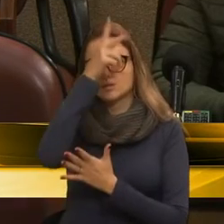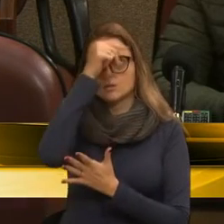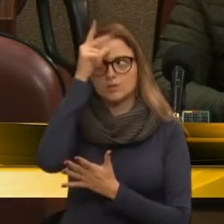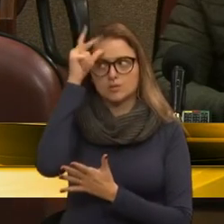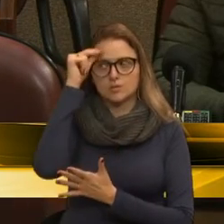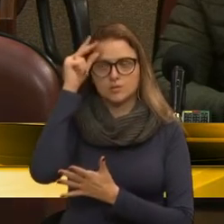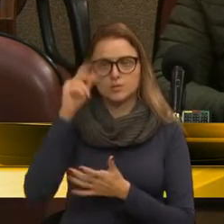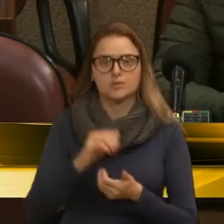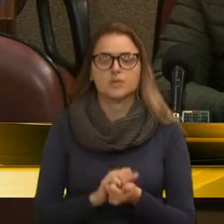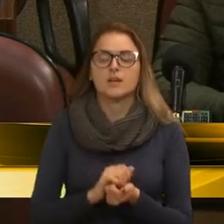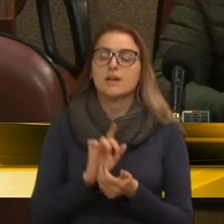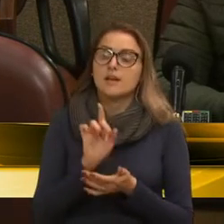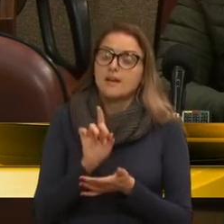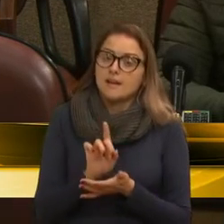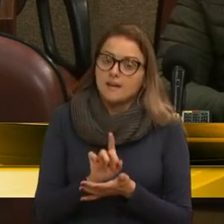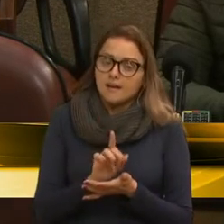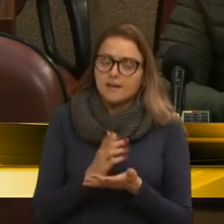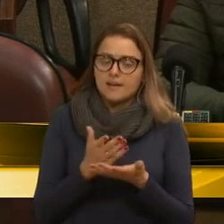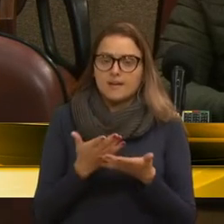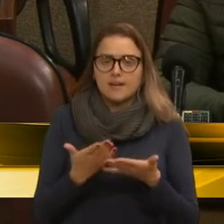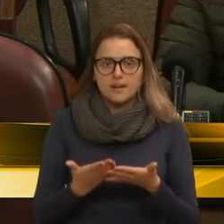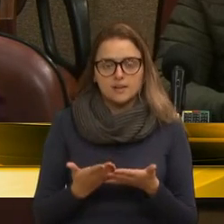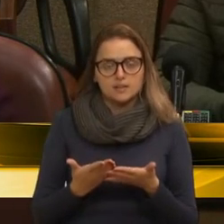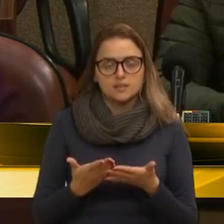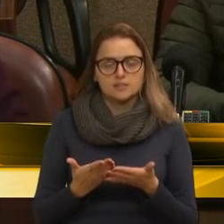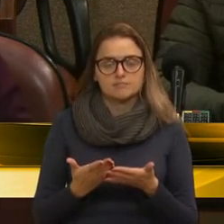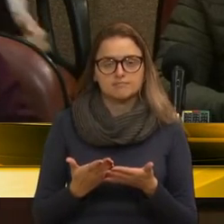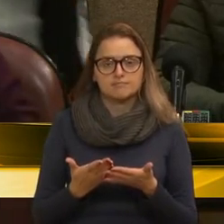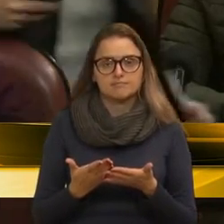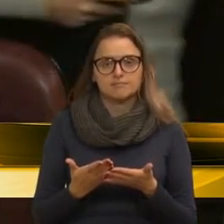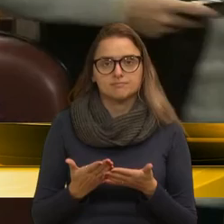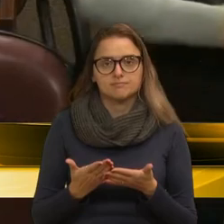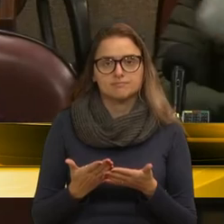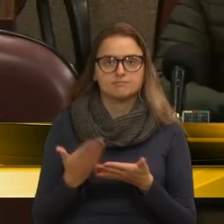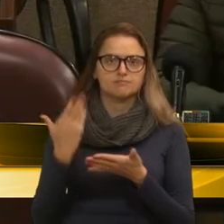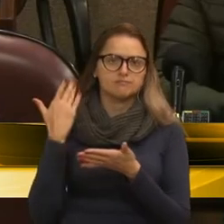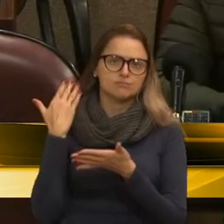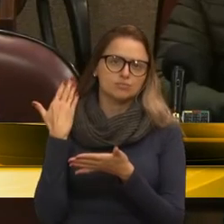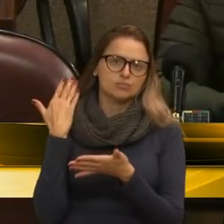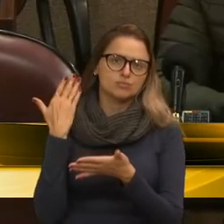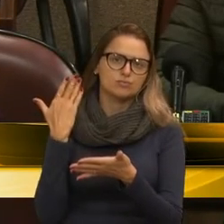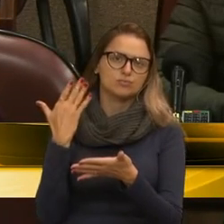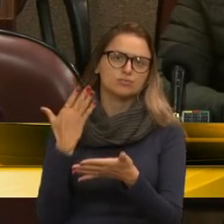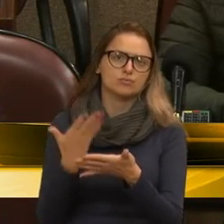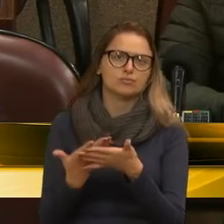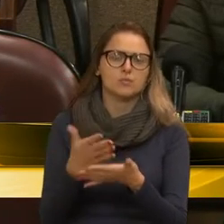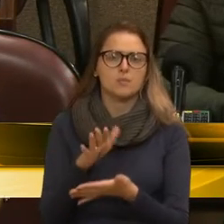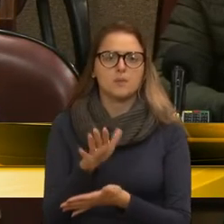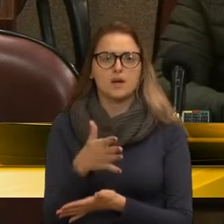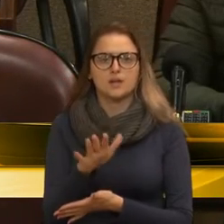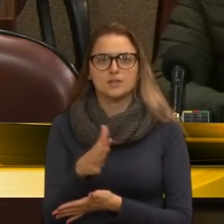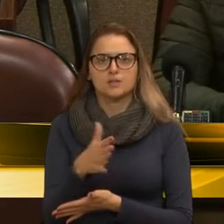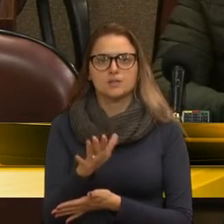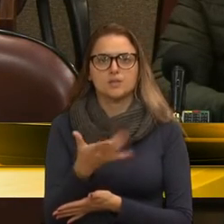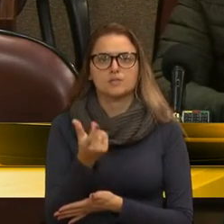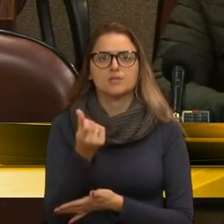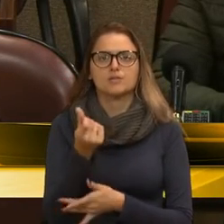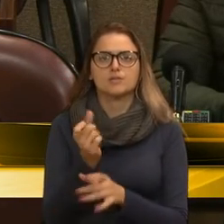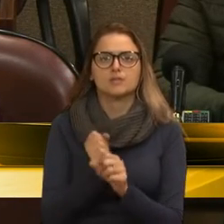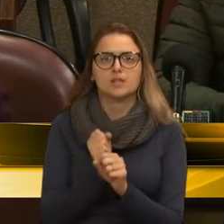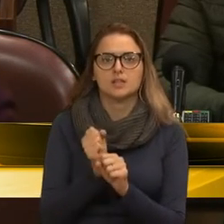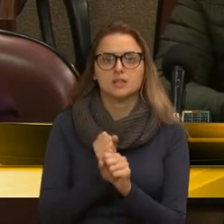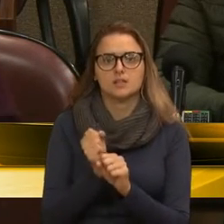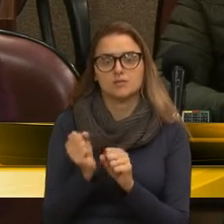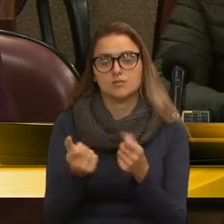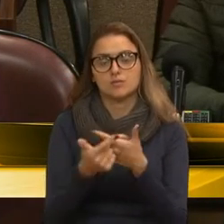É uma situação praticamente de mais ou menos mais de seis anos que